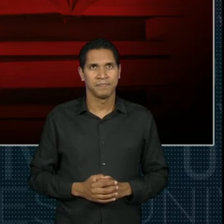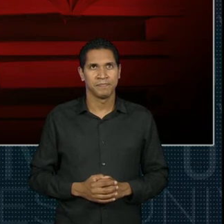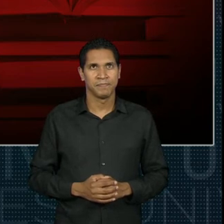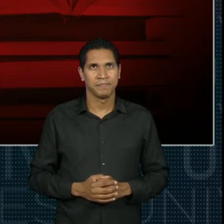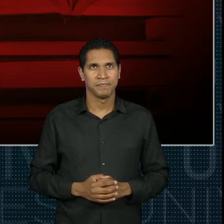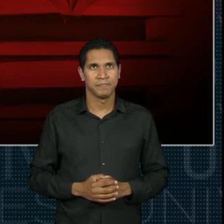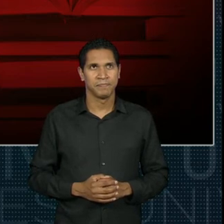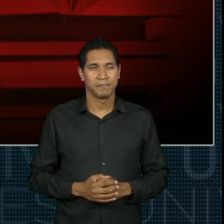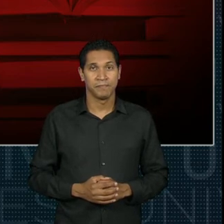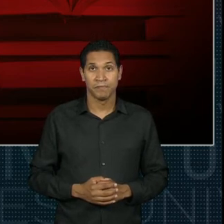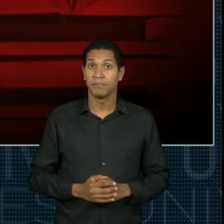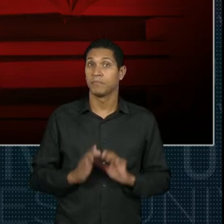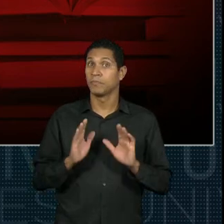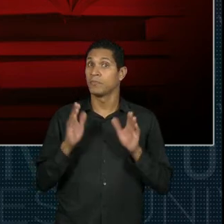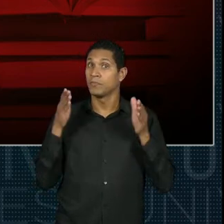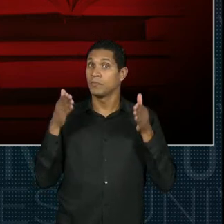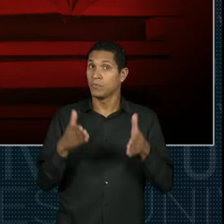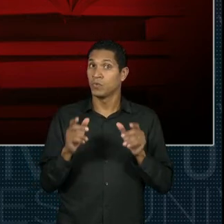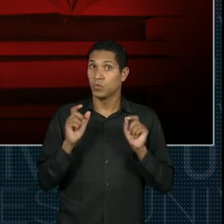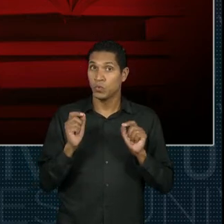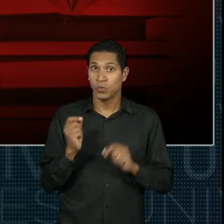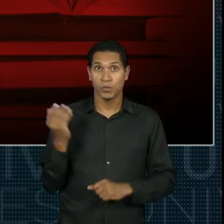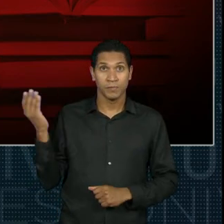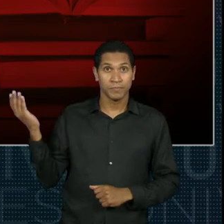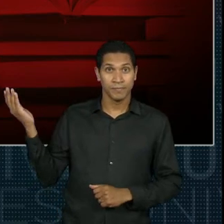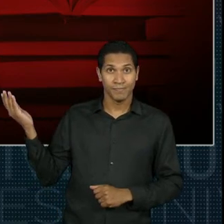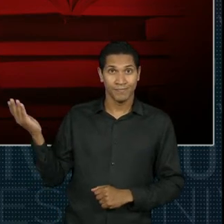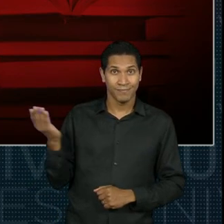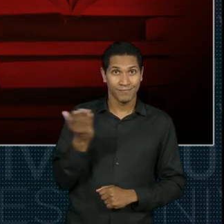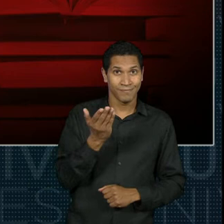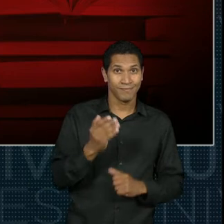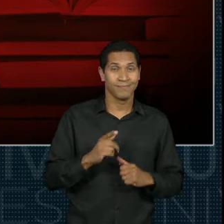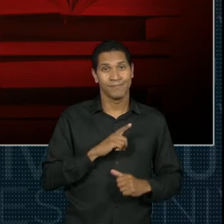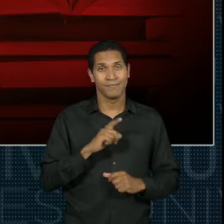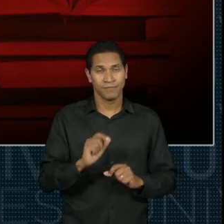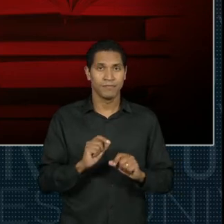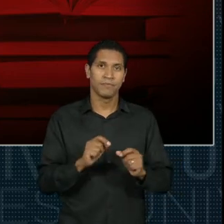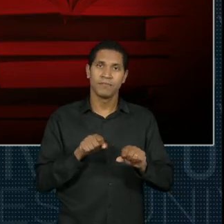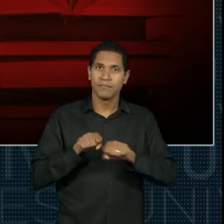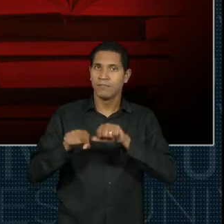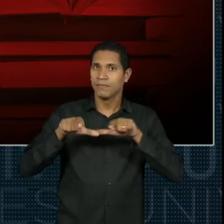Vou entrar um pouco mais a fundo na certificação extracurricular.